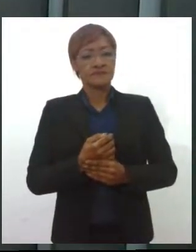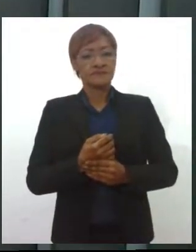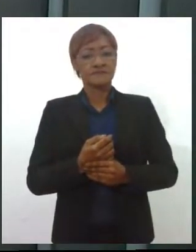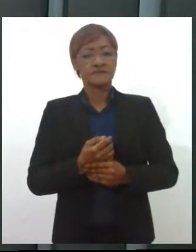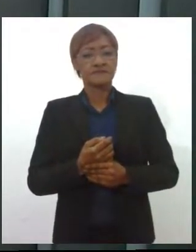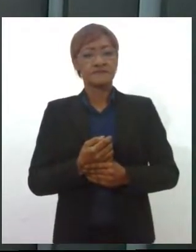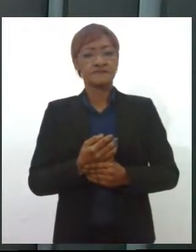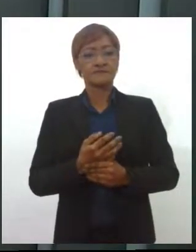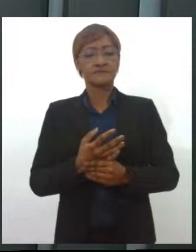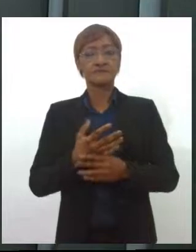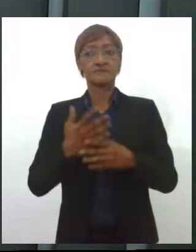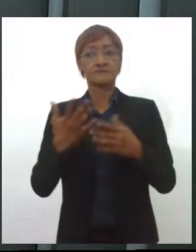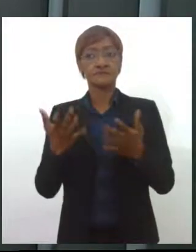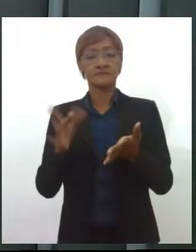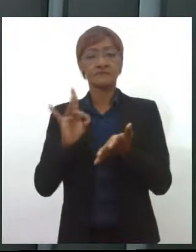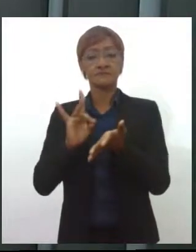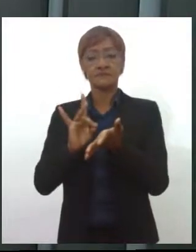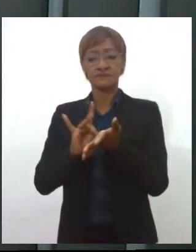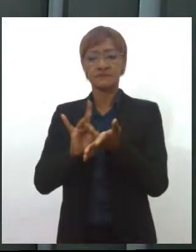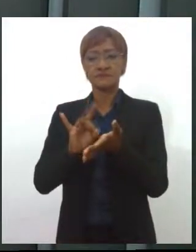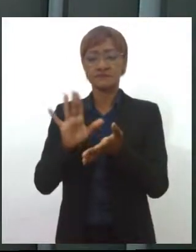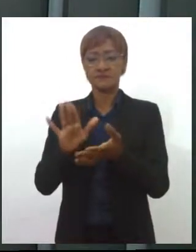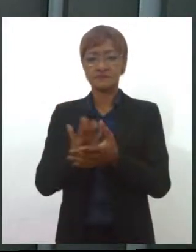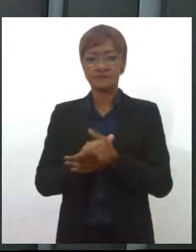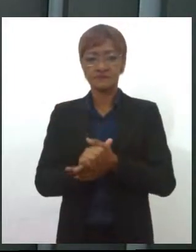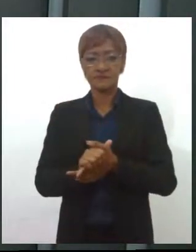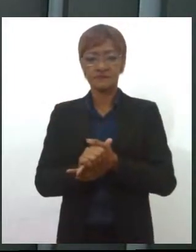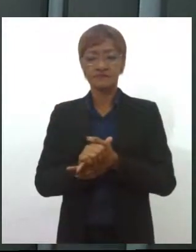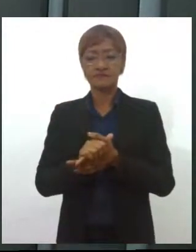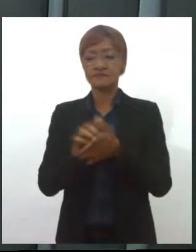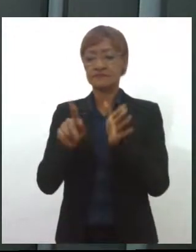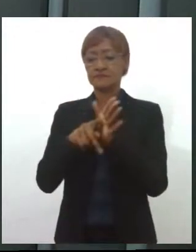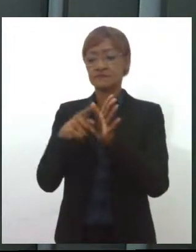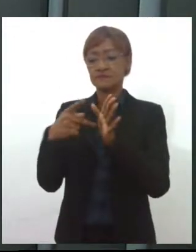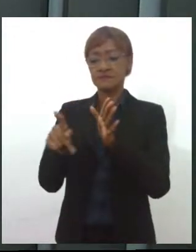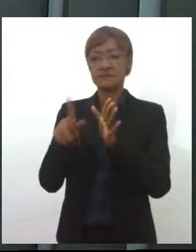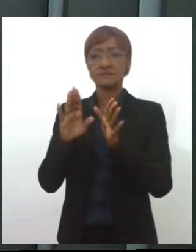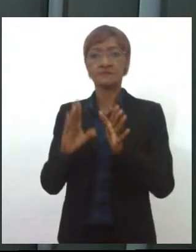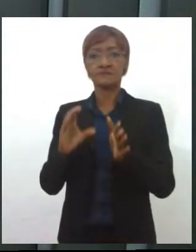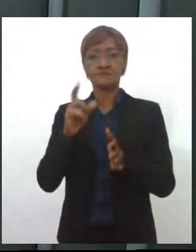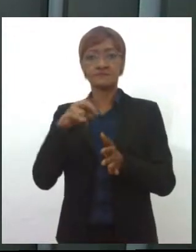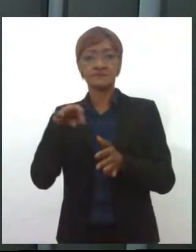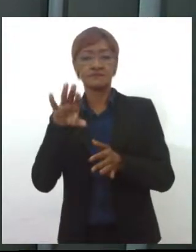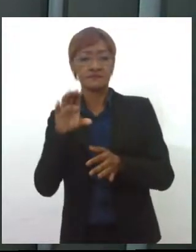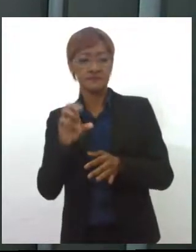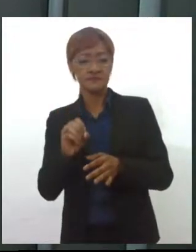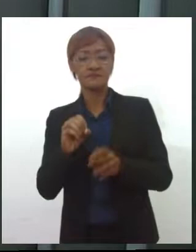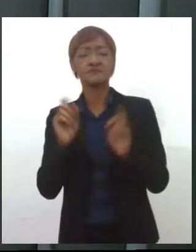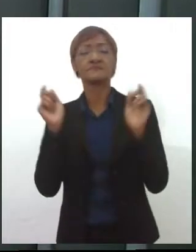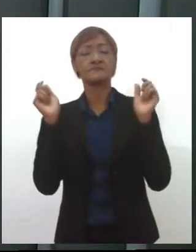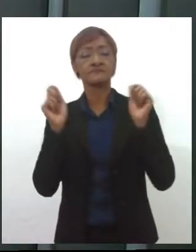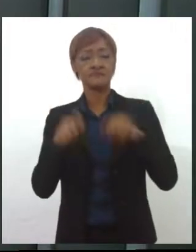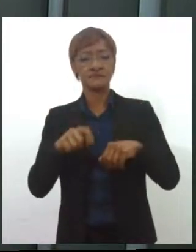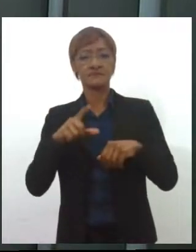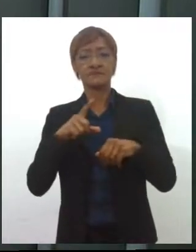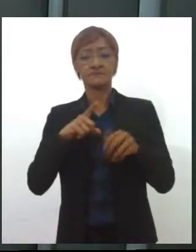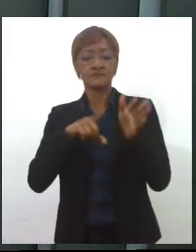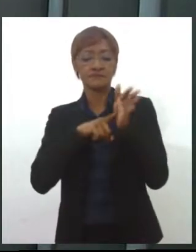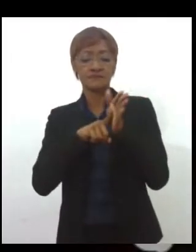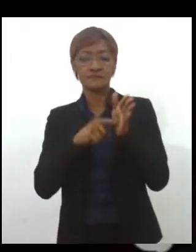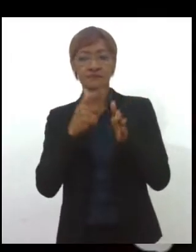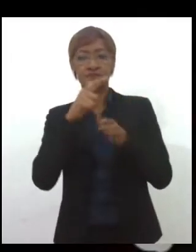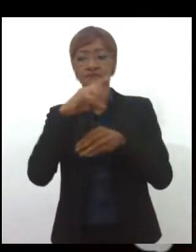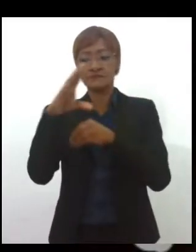Bem, Tiago, na verdade, para o diagnóstico, o diagnóstico é clínico, tá certo? Então, significa que não existem exames complementares que